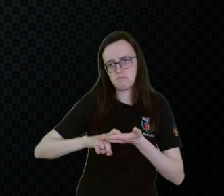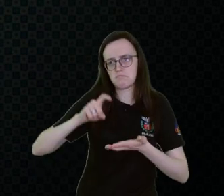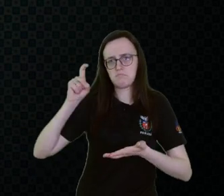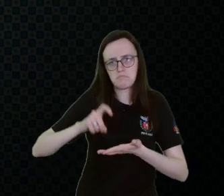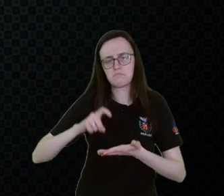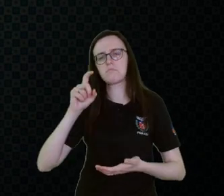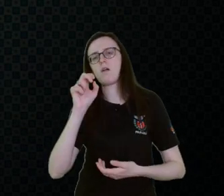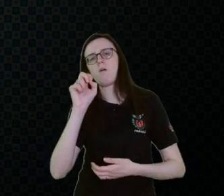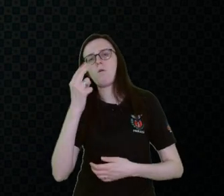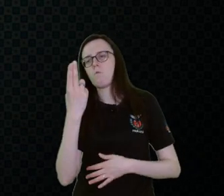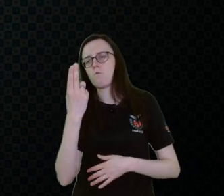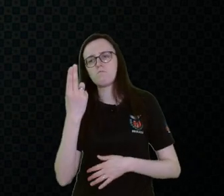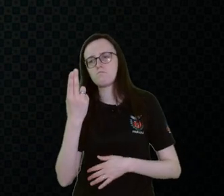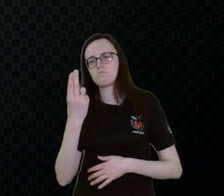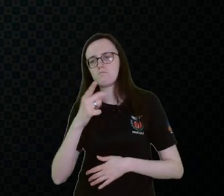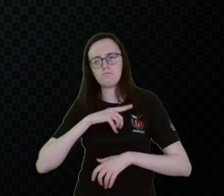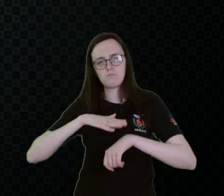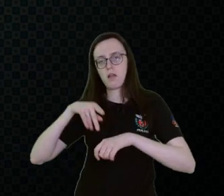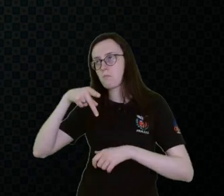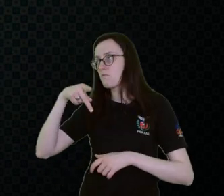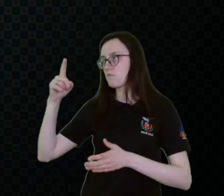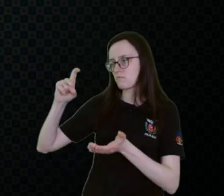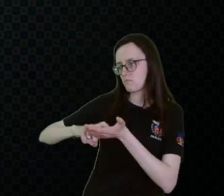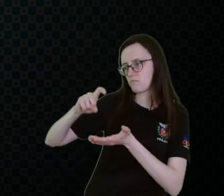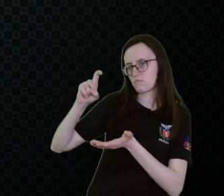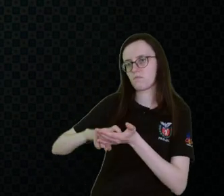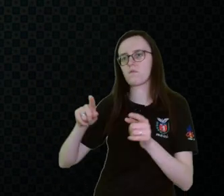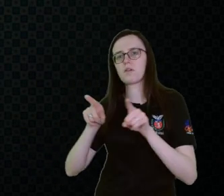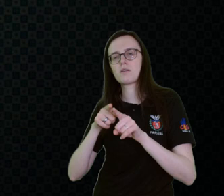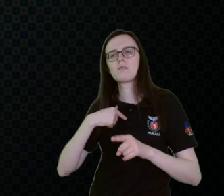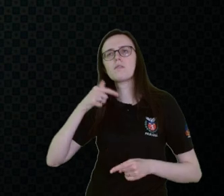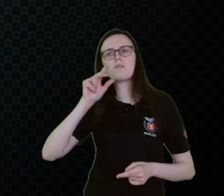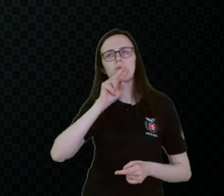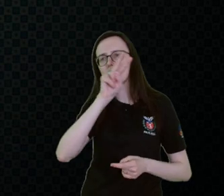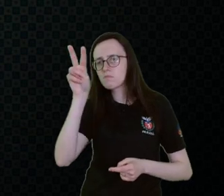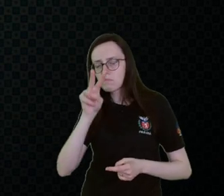ter acionado pelo próprio professor ali frases sintetizadas.